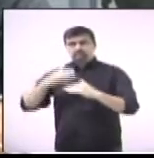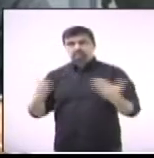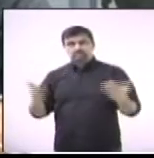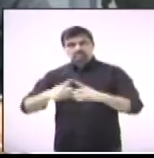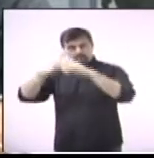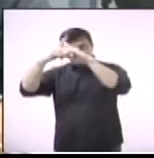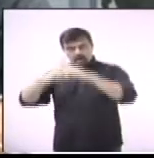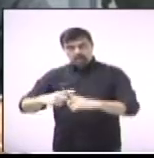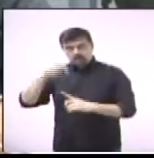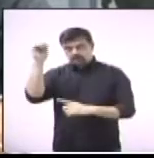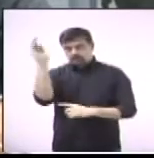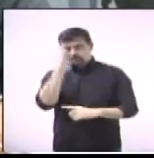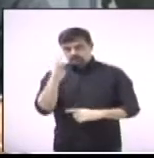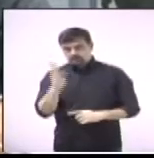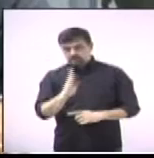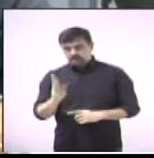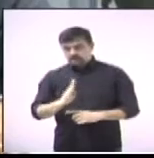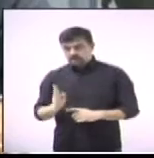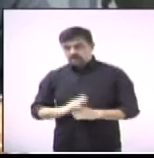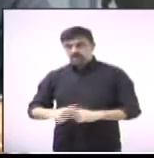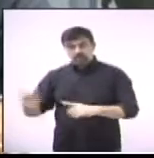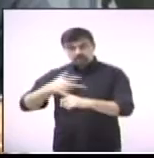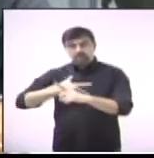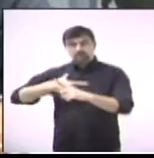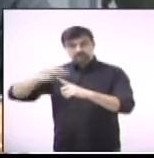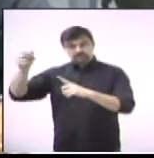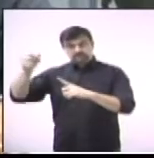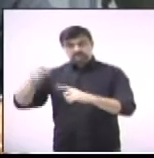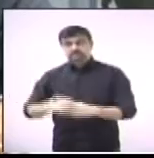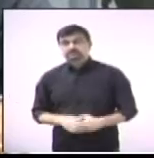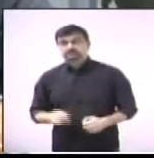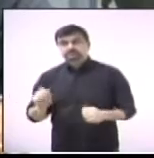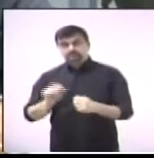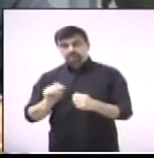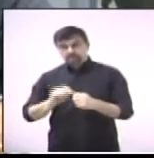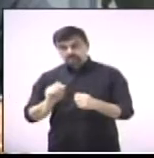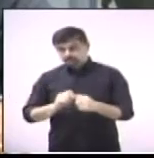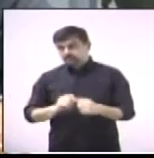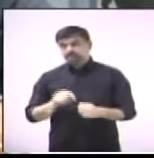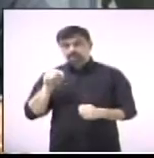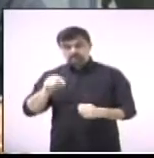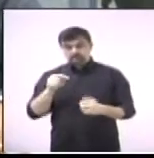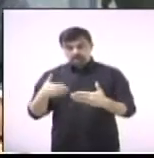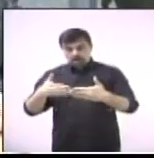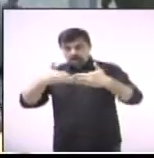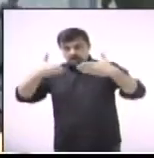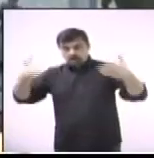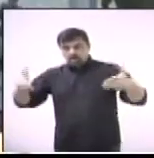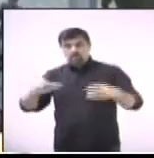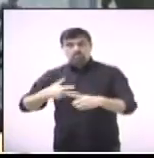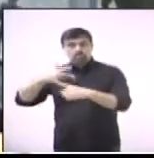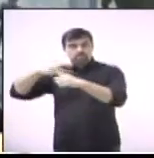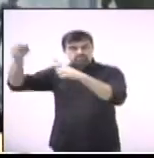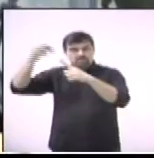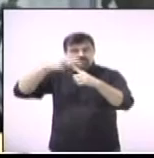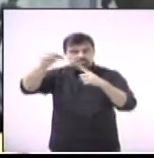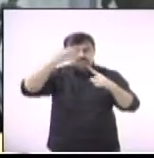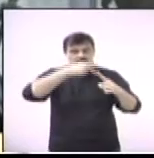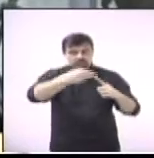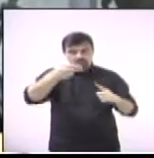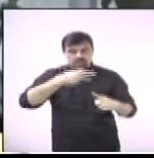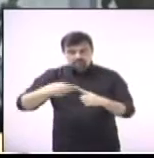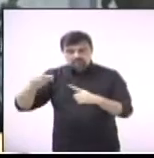nesse campeonato brasileiro, até chegar à final, e vai trazer, vai abrir as portas para outras conquistas também. Então, parabéns,